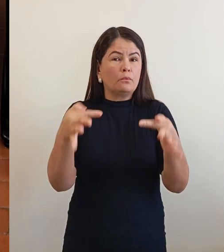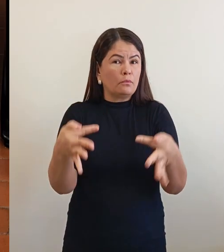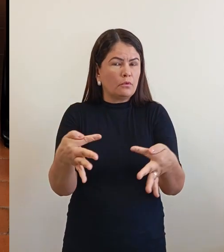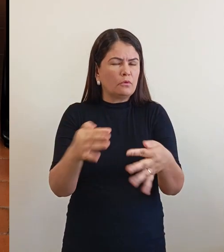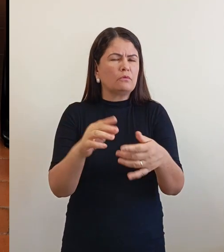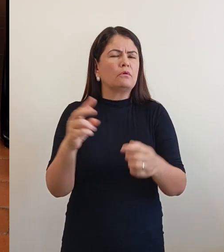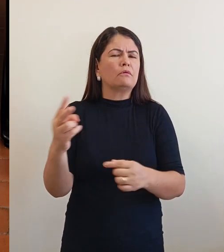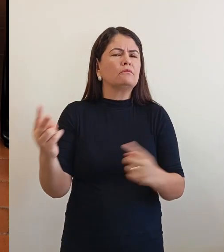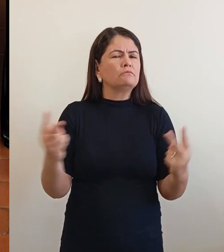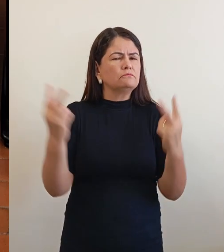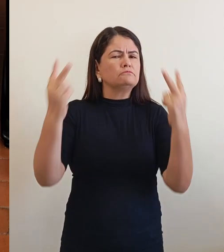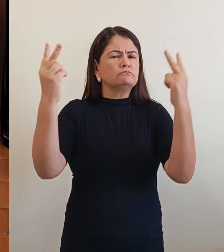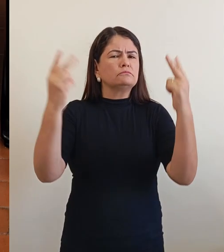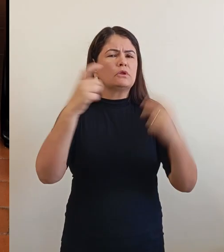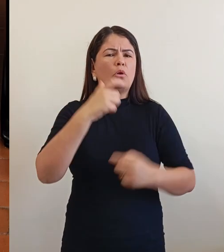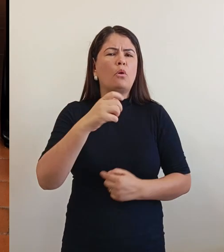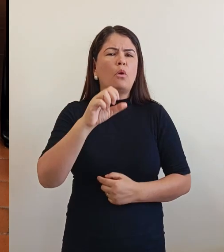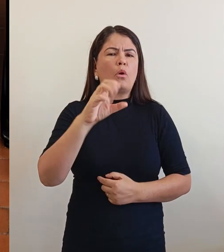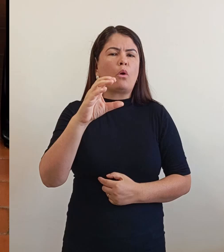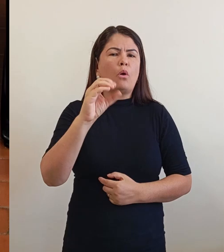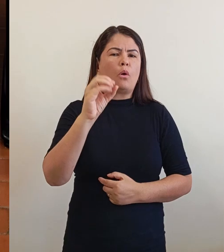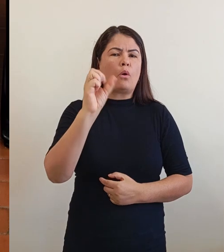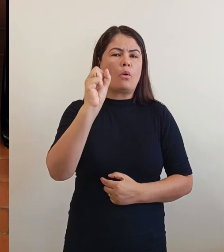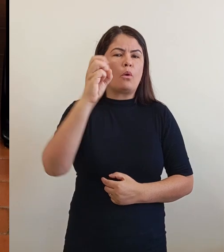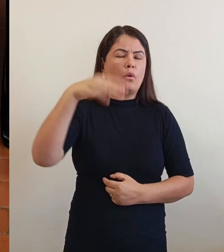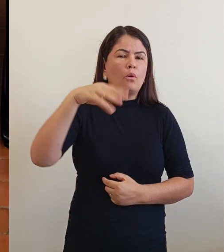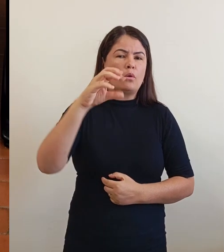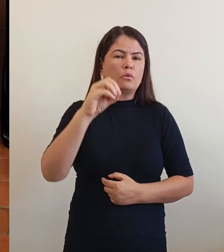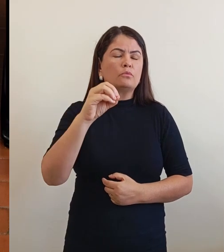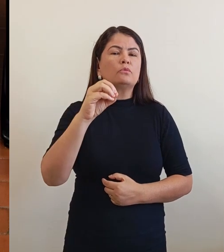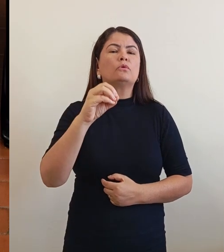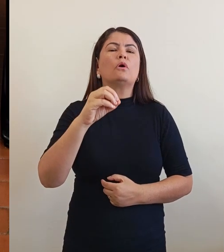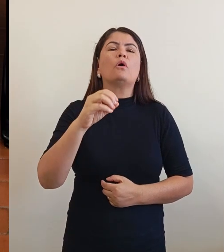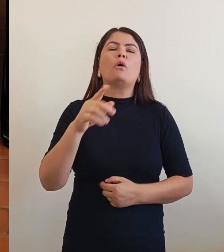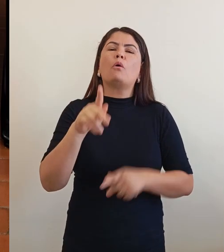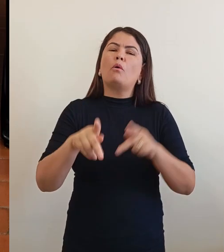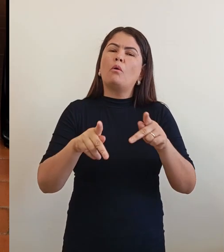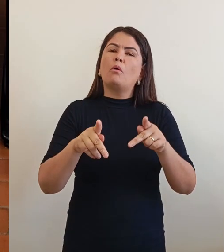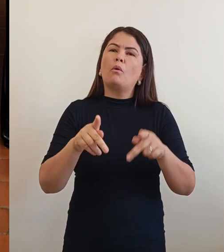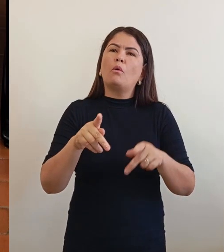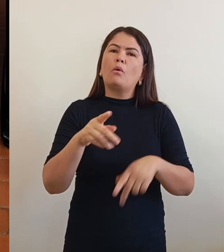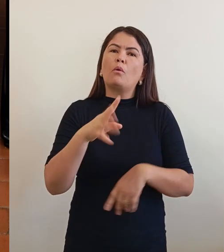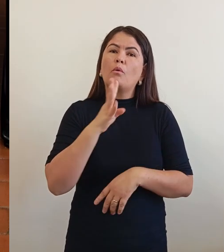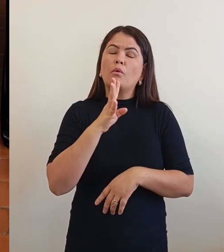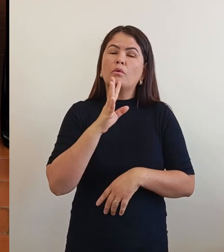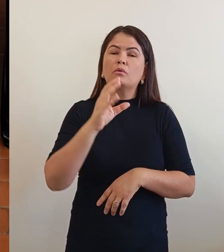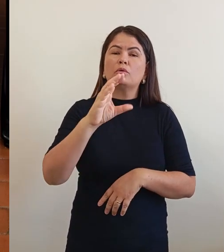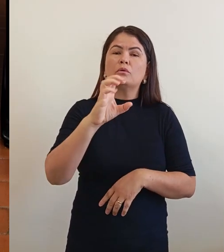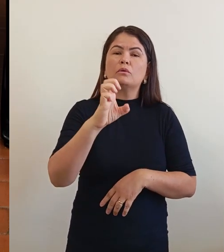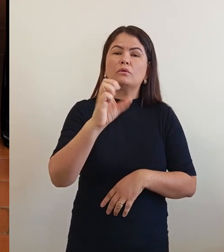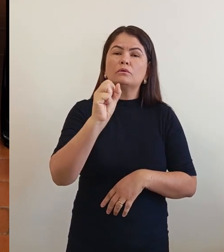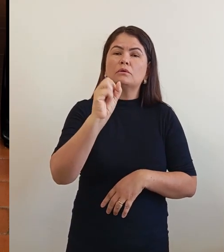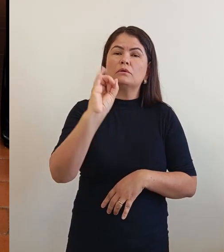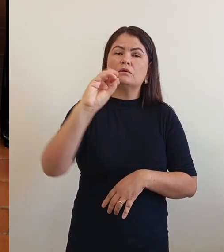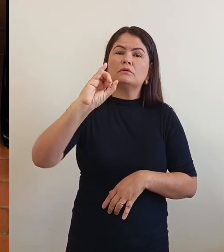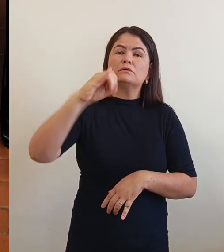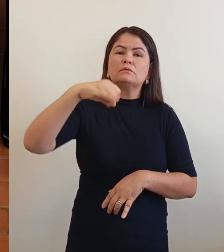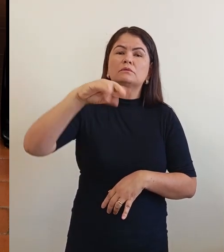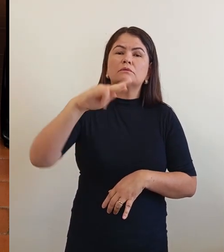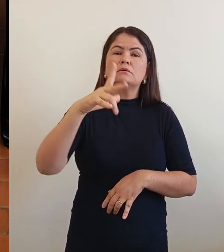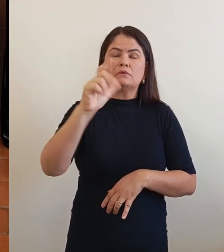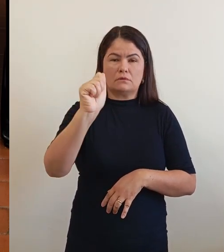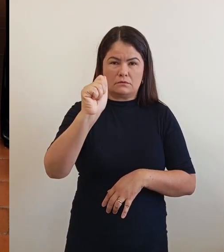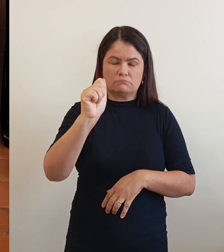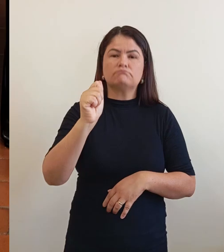César do Santo, popular Cezinha, trabalhei alguns anos aqui na saúde e conheço de perto o